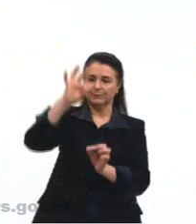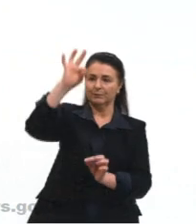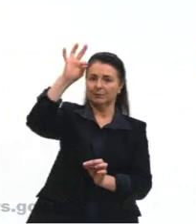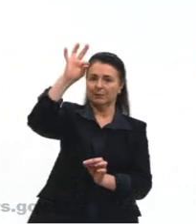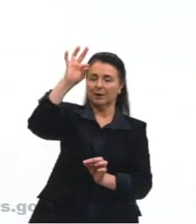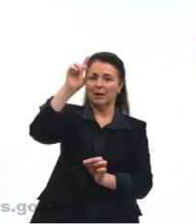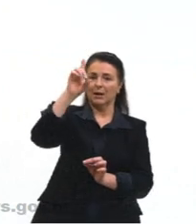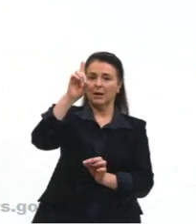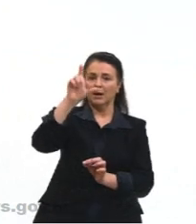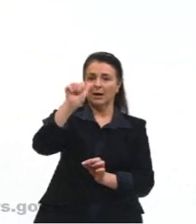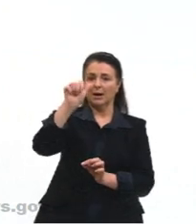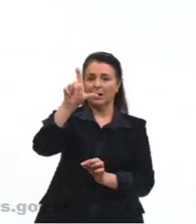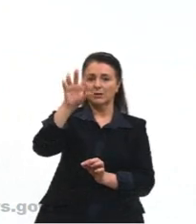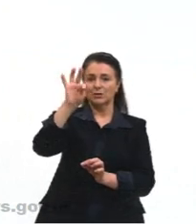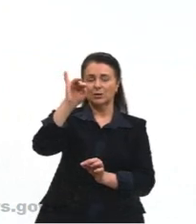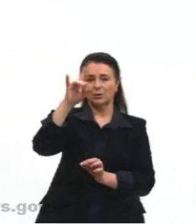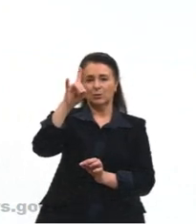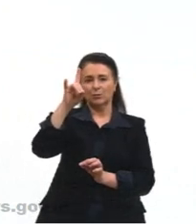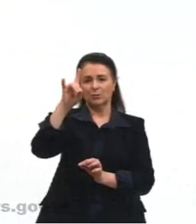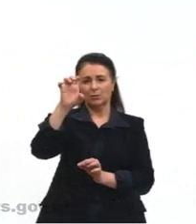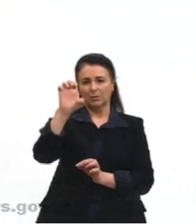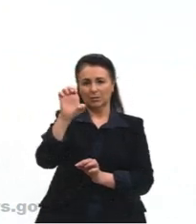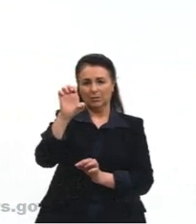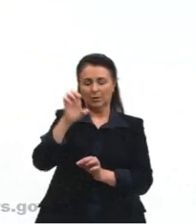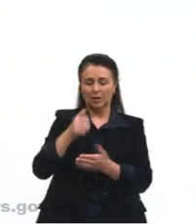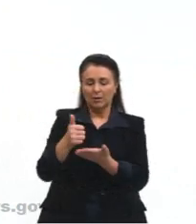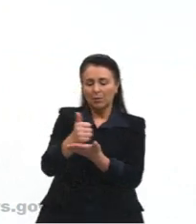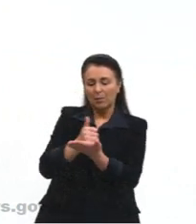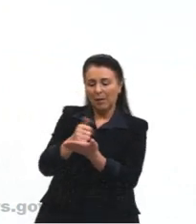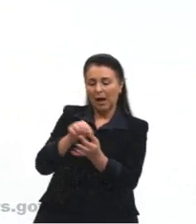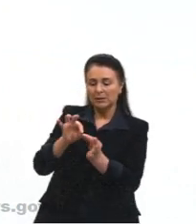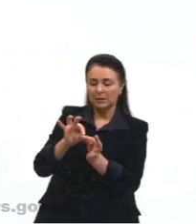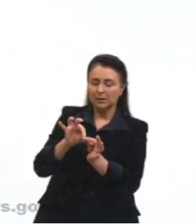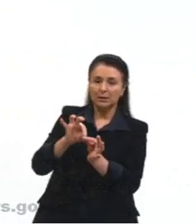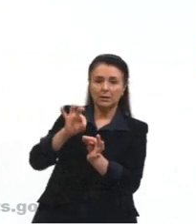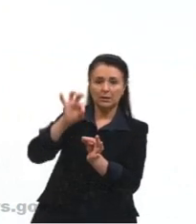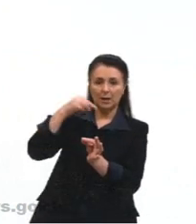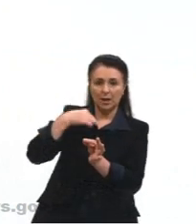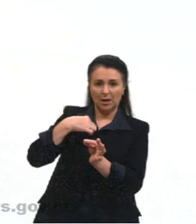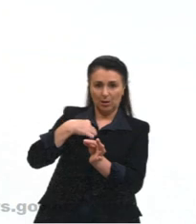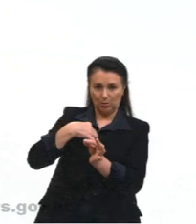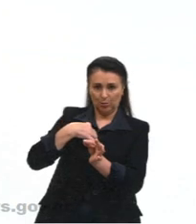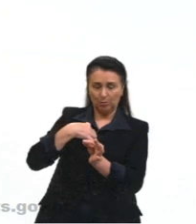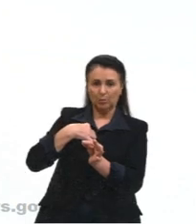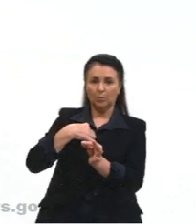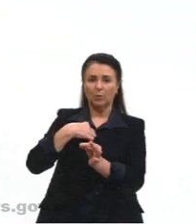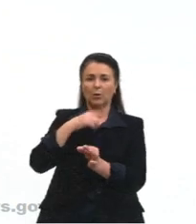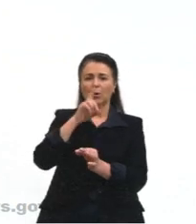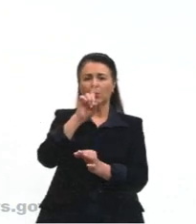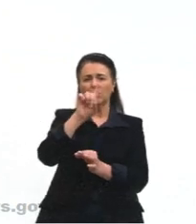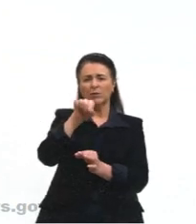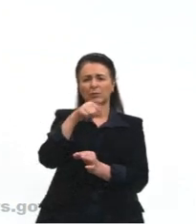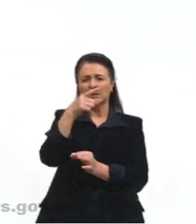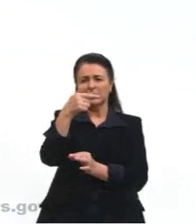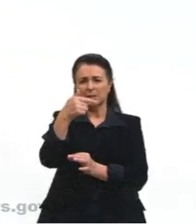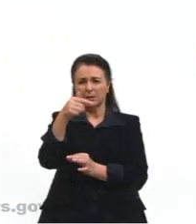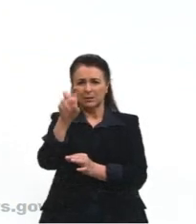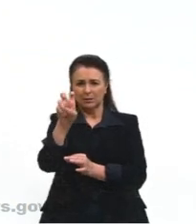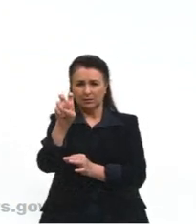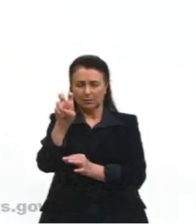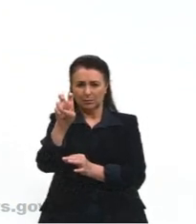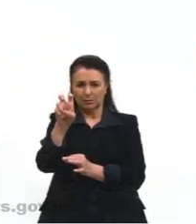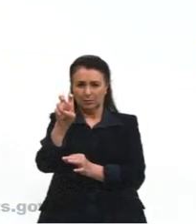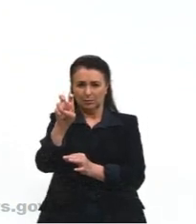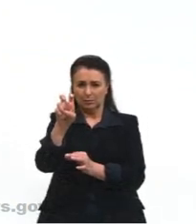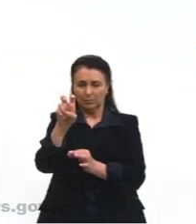é a distância vertical, então, que nós temos numa base, uma base qualquer. Eu tenho 1,75m, qualquer andar que eu